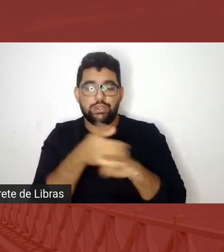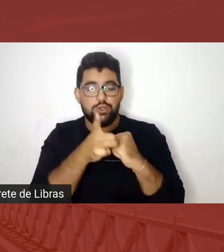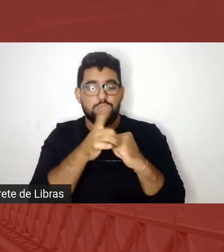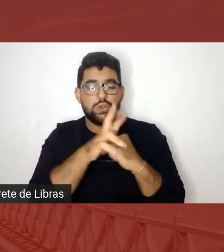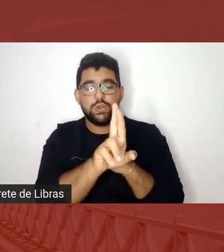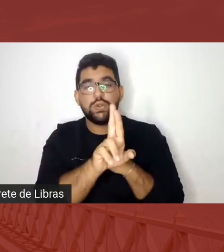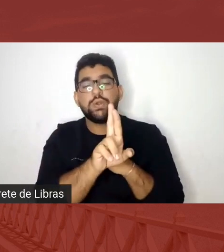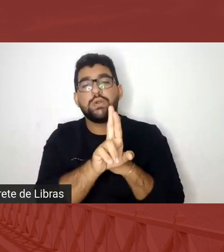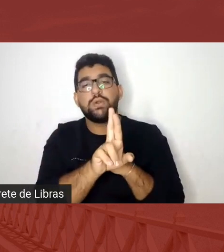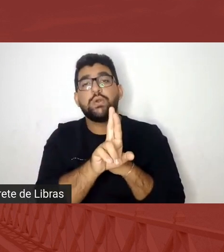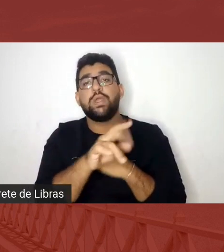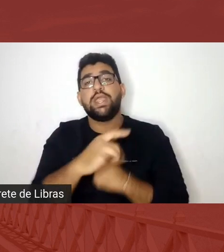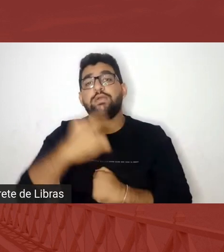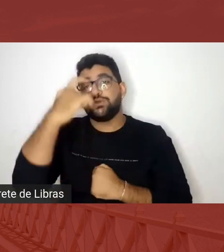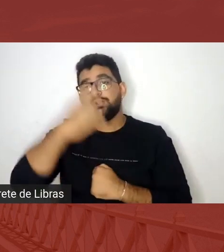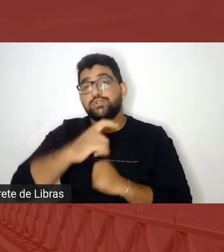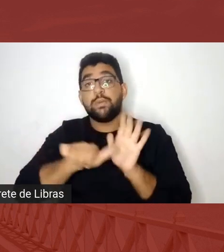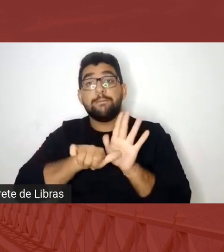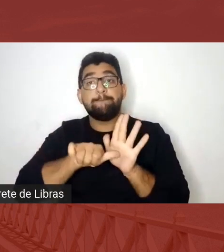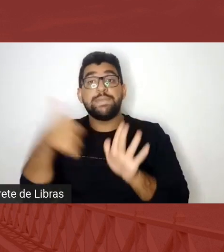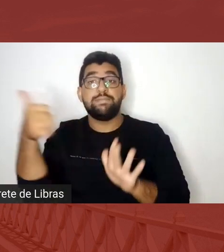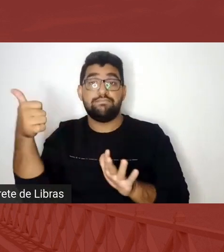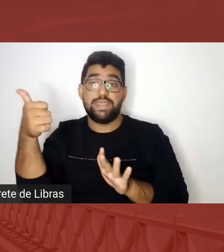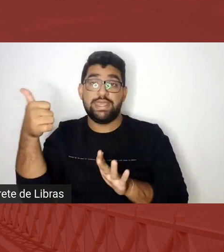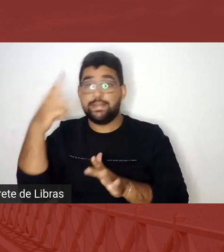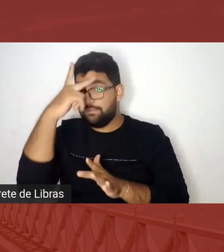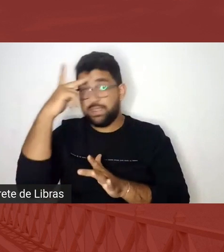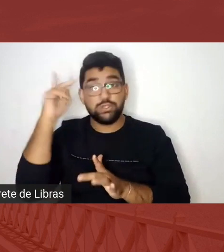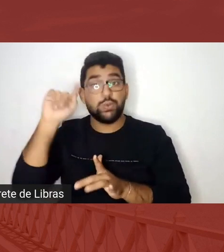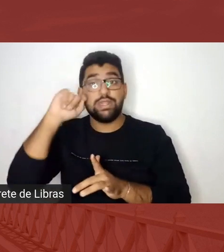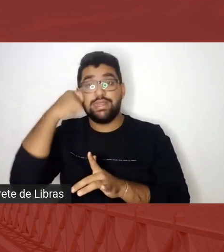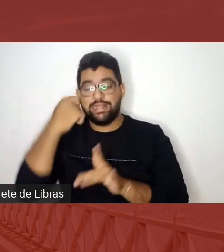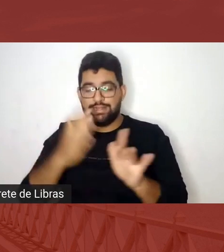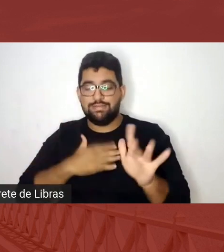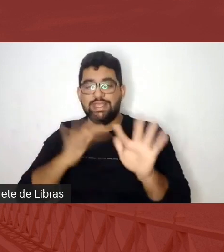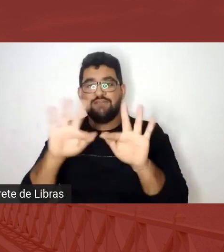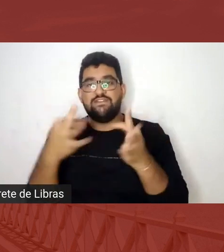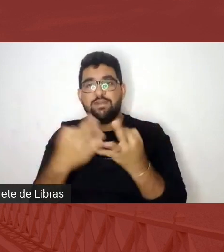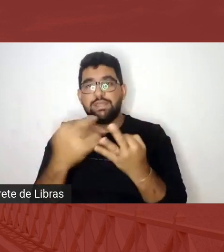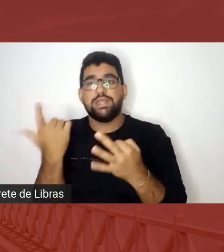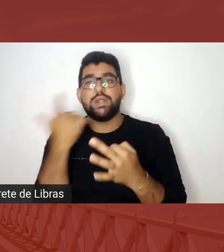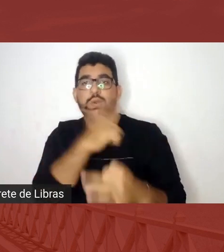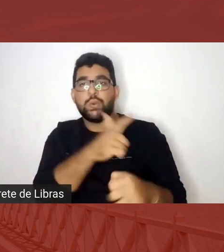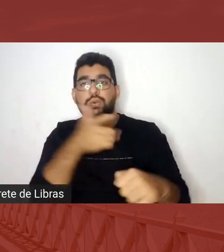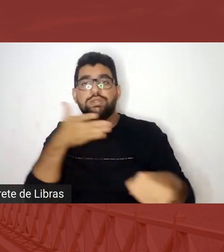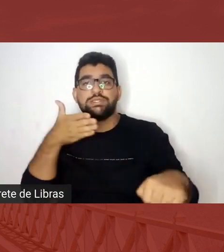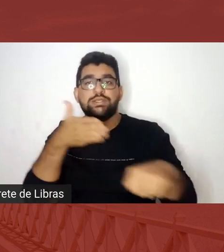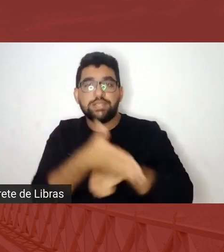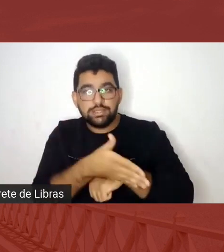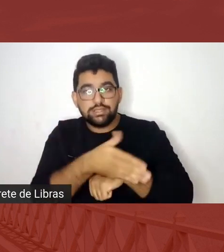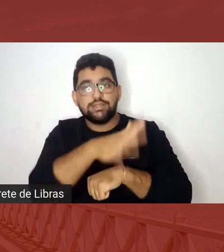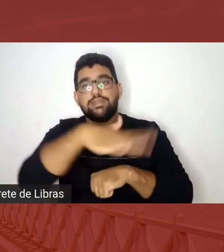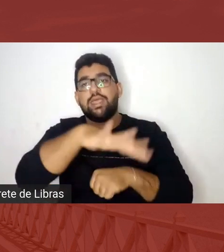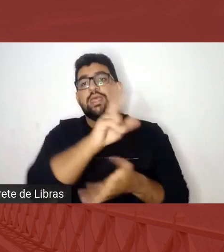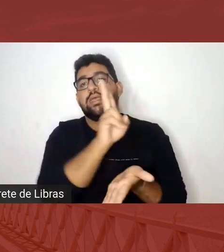sou a primeira pessoa negra da minha família a acessar a universidade. Isso já nos anos 2000,